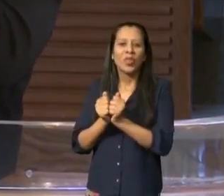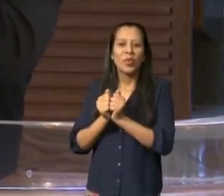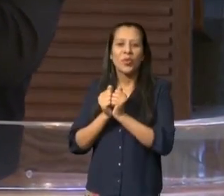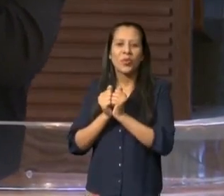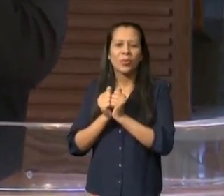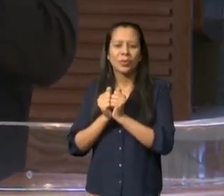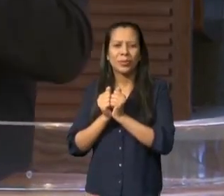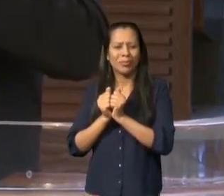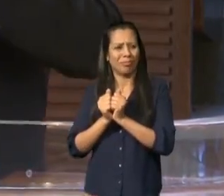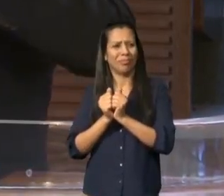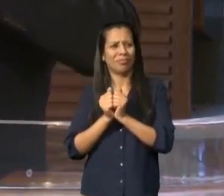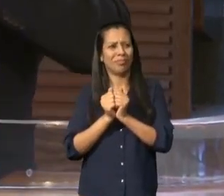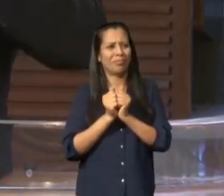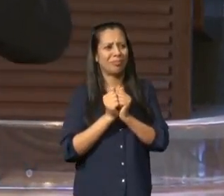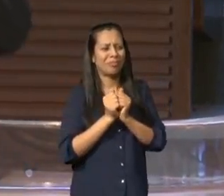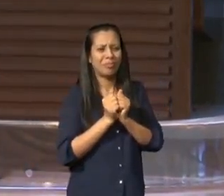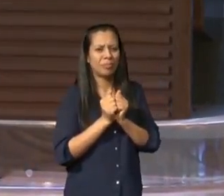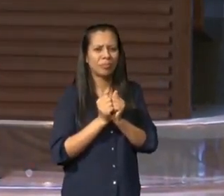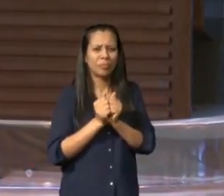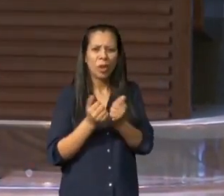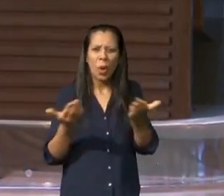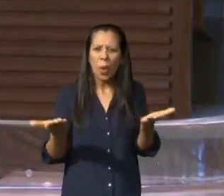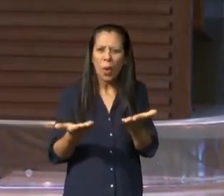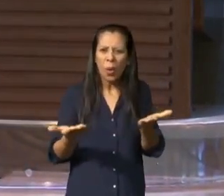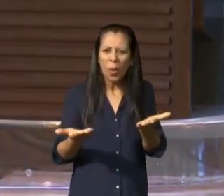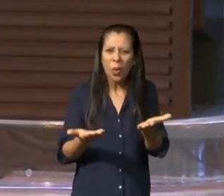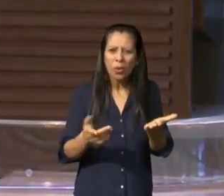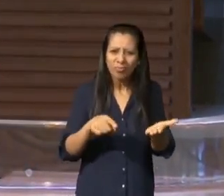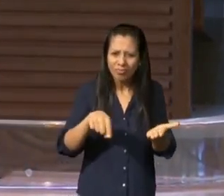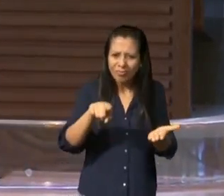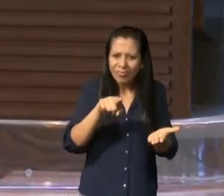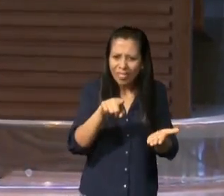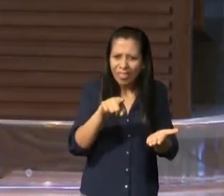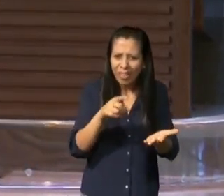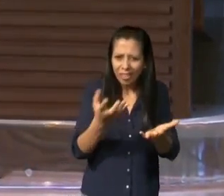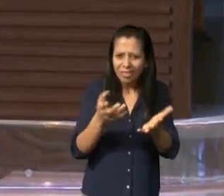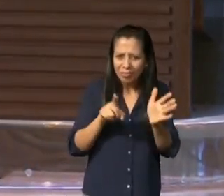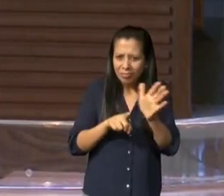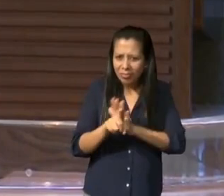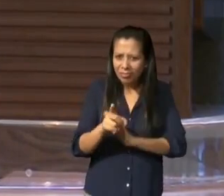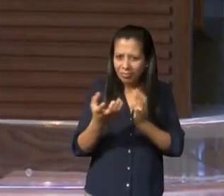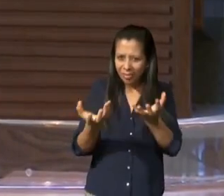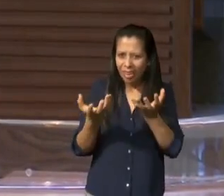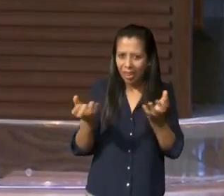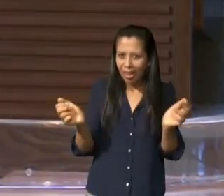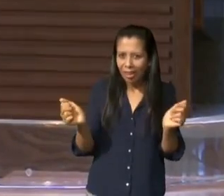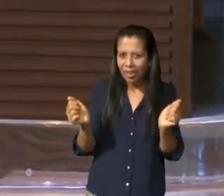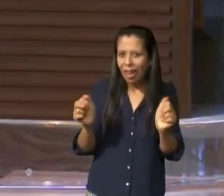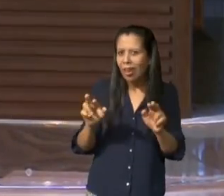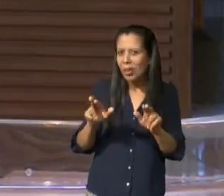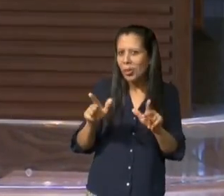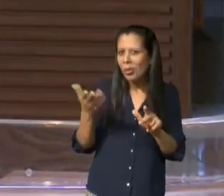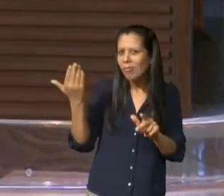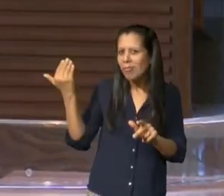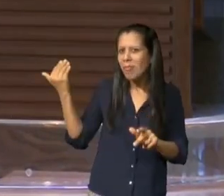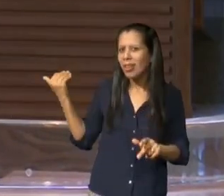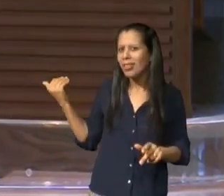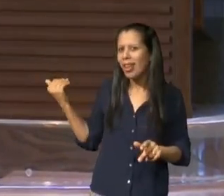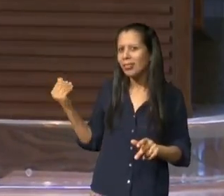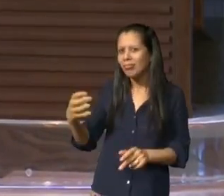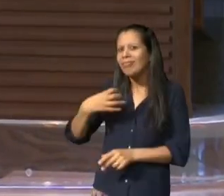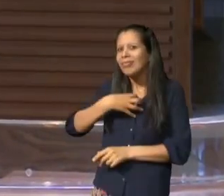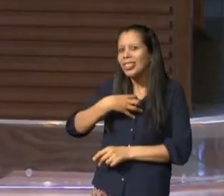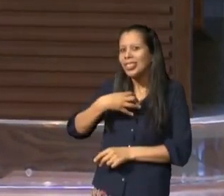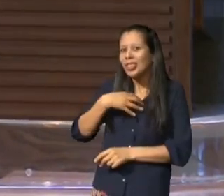não é? puxa vida olha só Deus fez um milagre de abrir o mar para dizer o que? eu sou